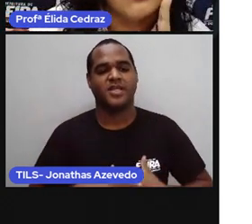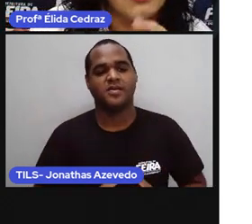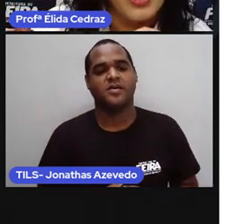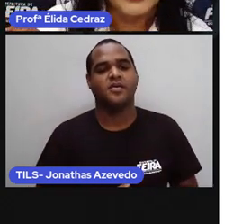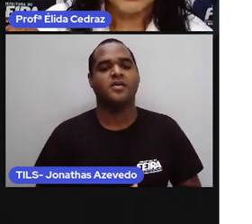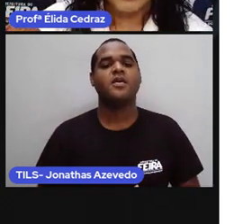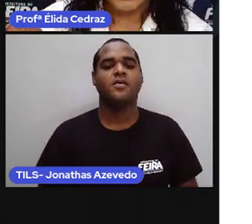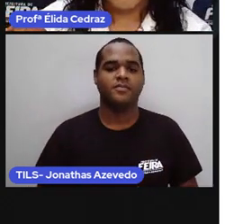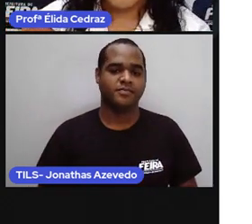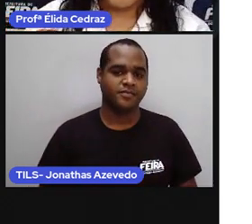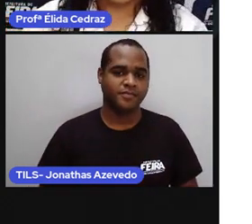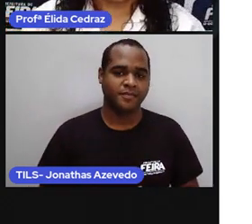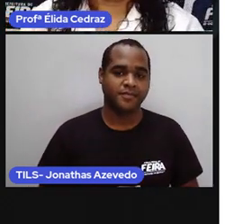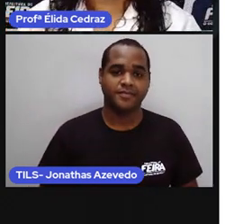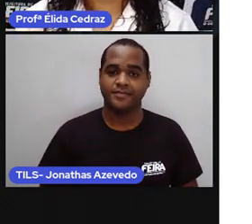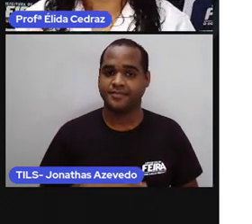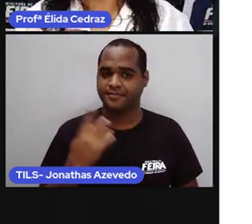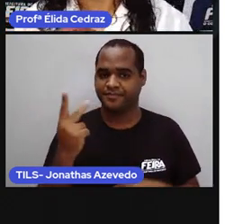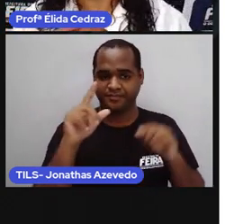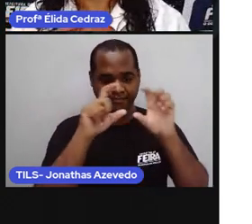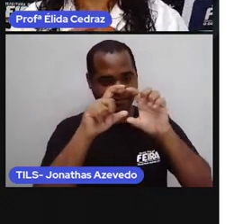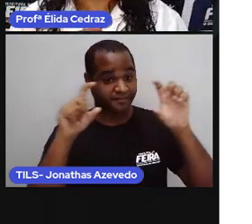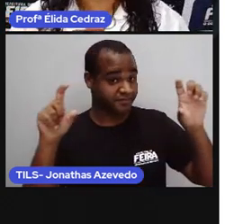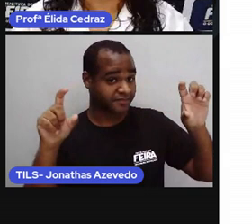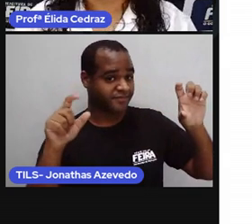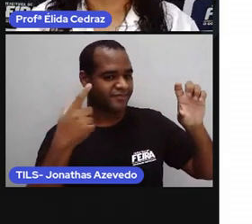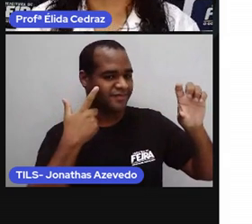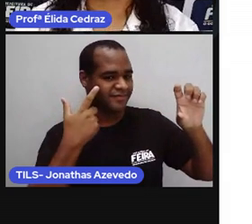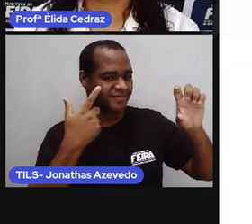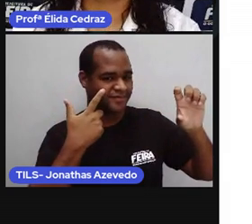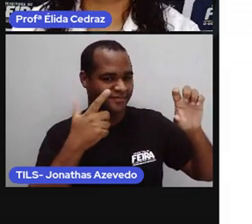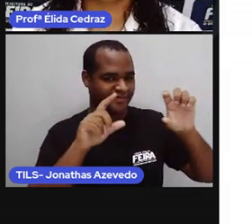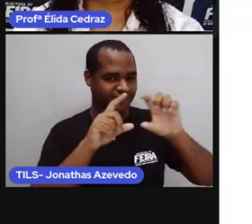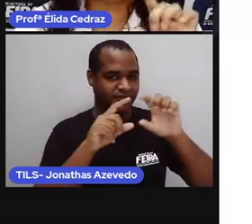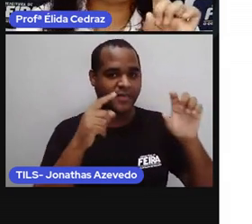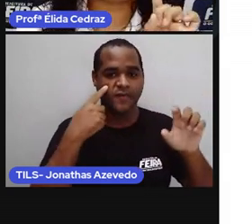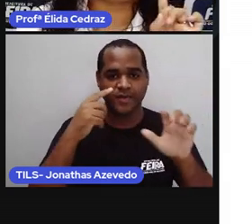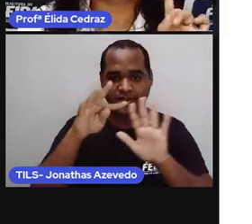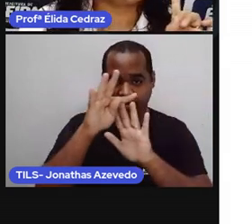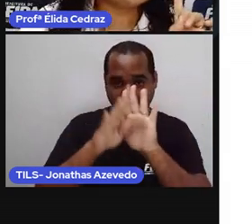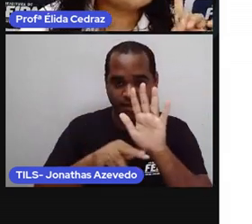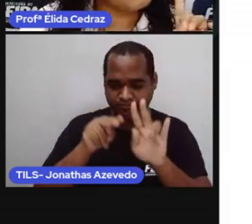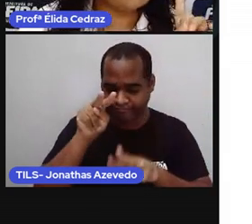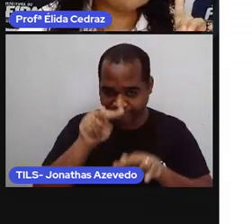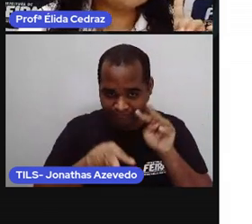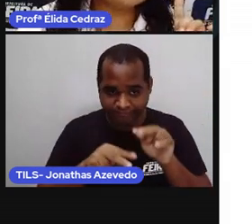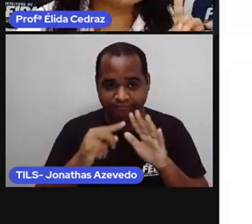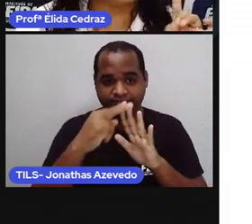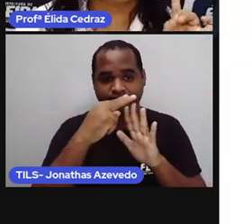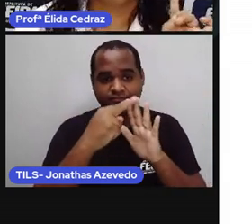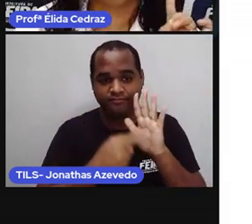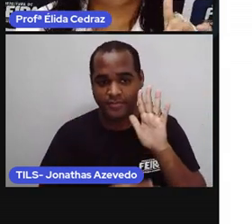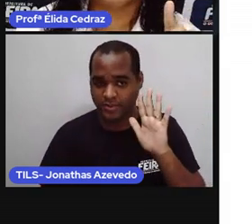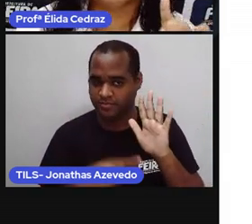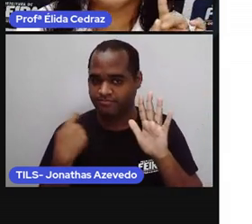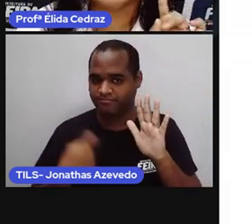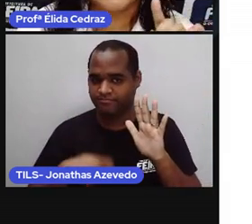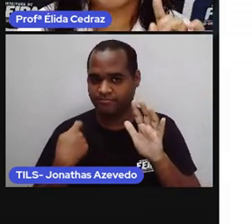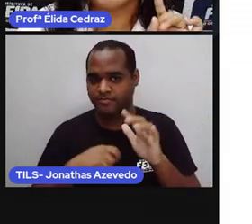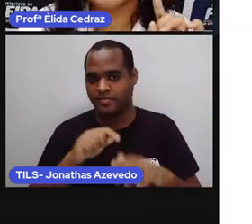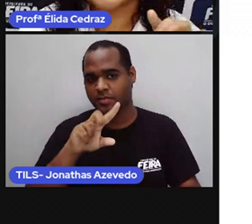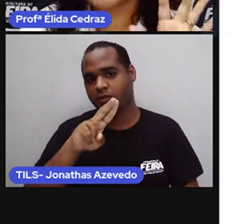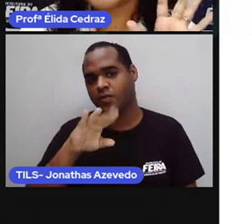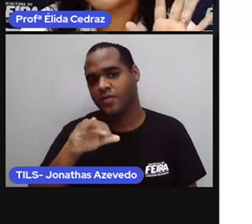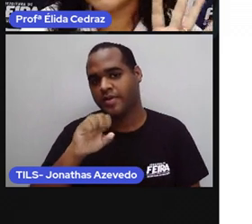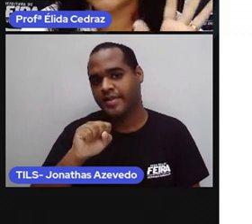olha a sua atividade leia o texto com atenção Luísa